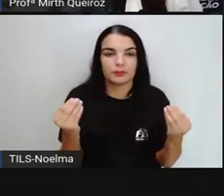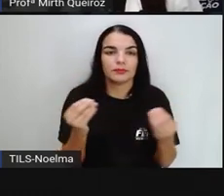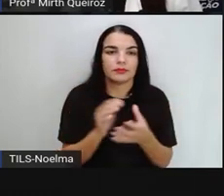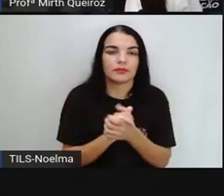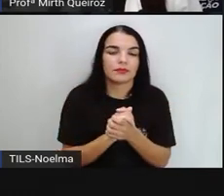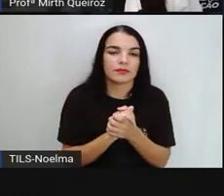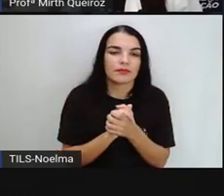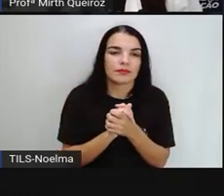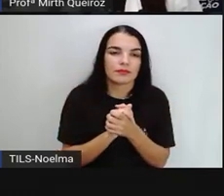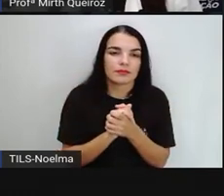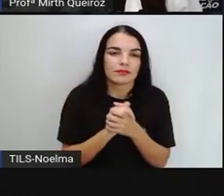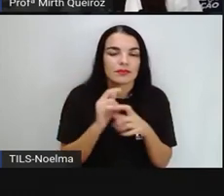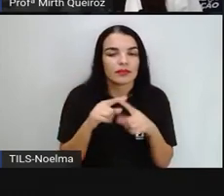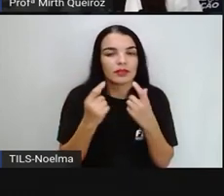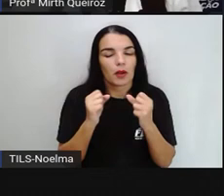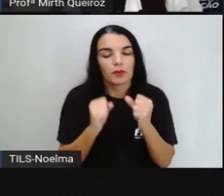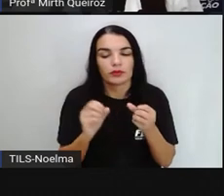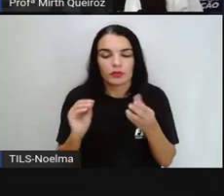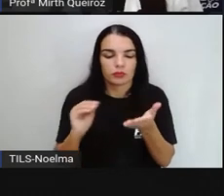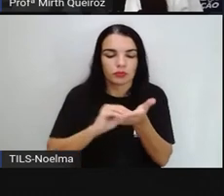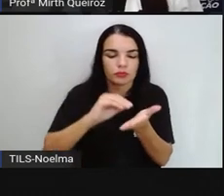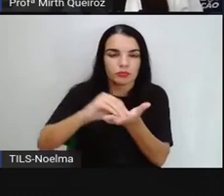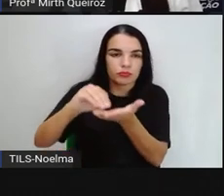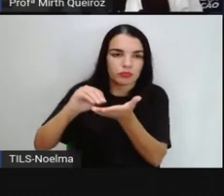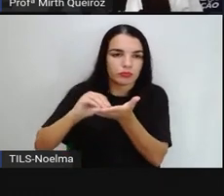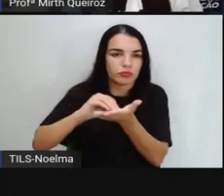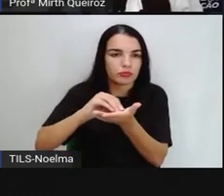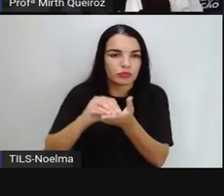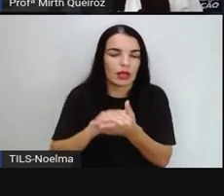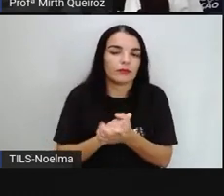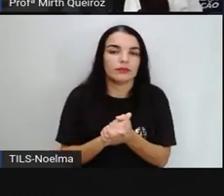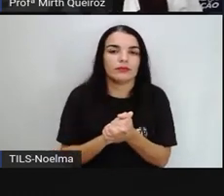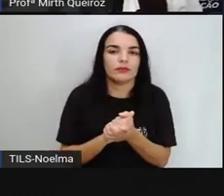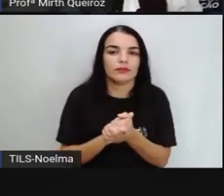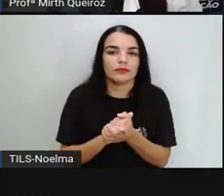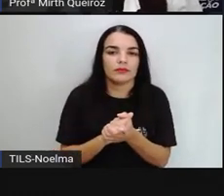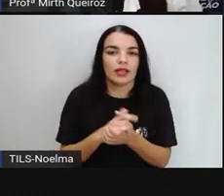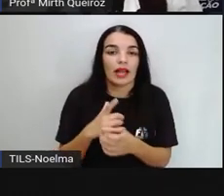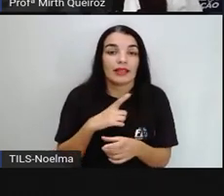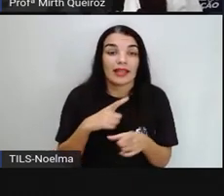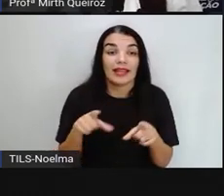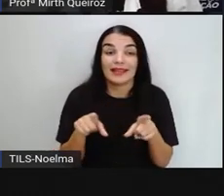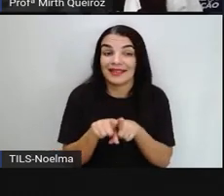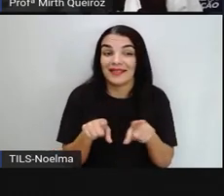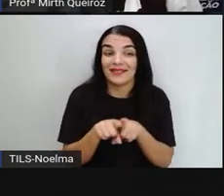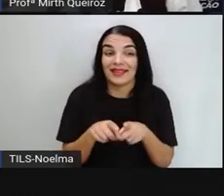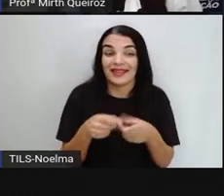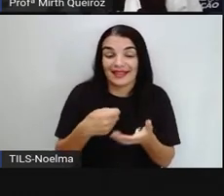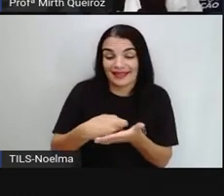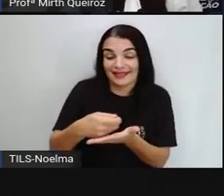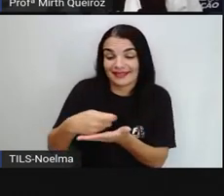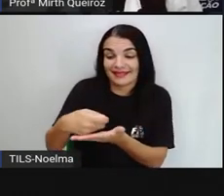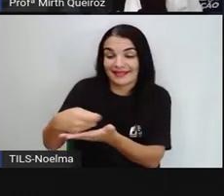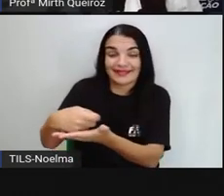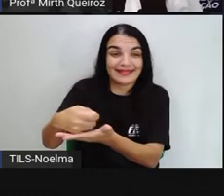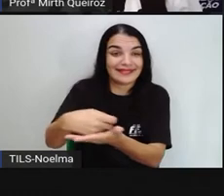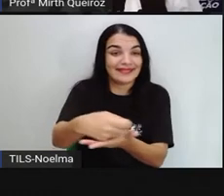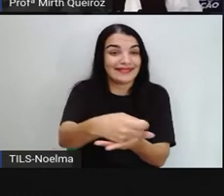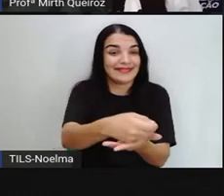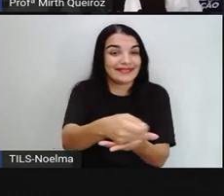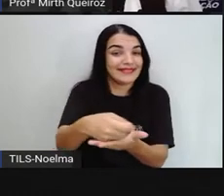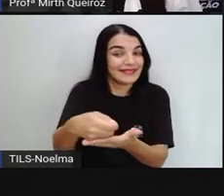várias, né? E aí ela foi montando. Temos até os cartõezinhos, né? Onde se é entregue o